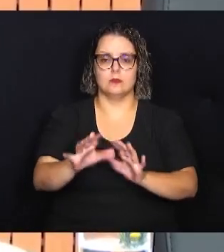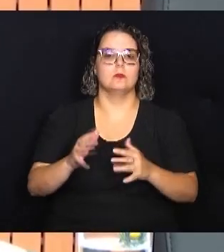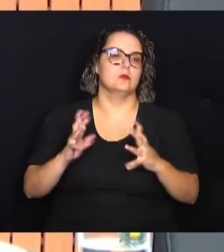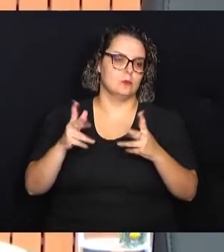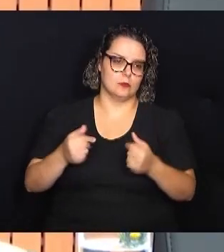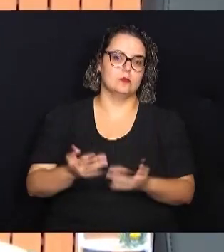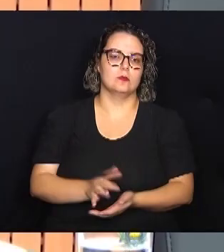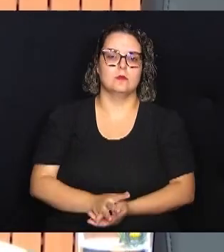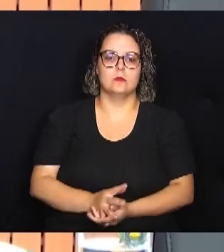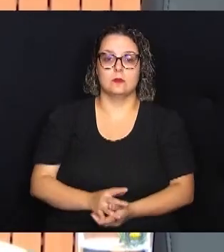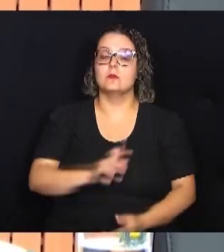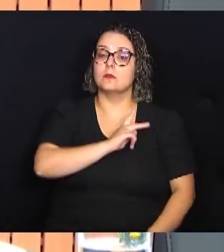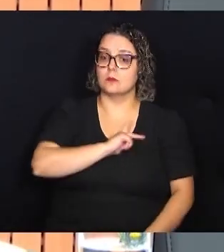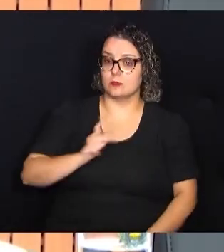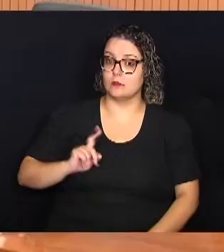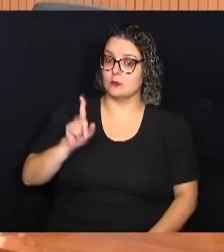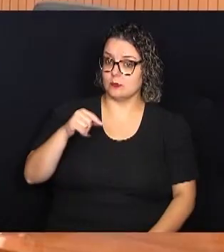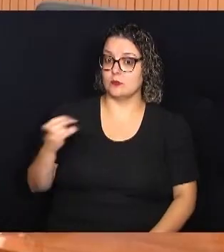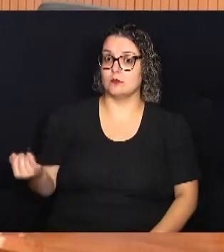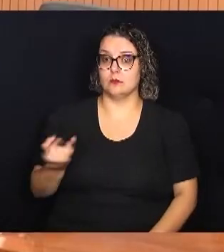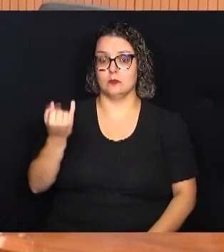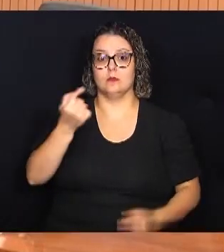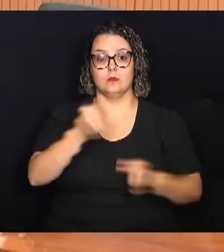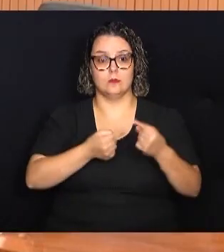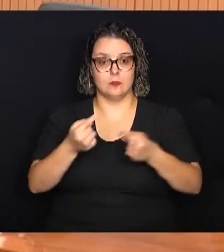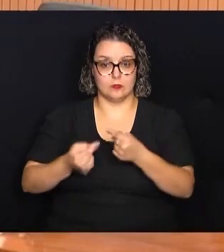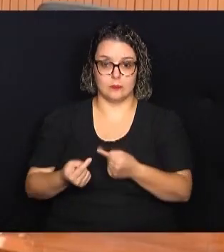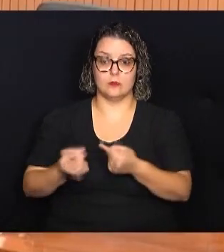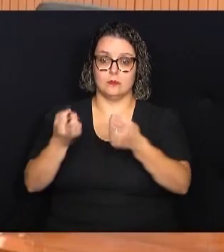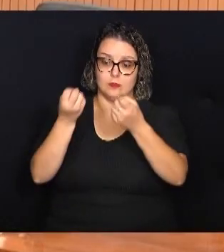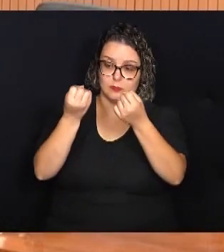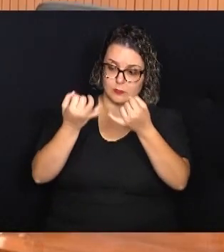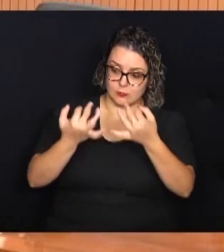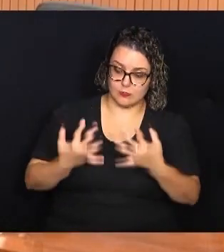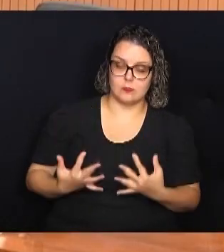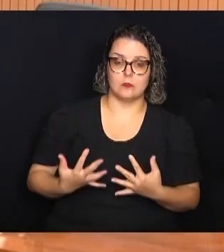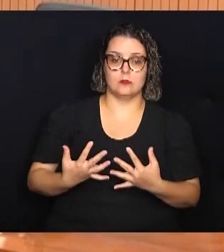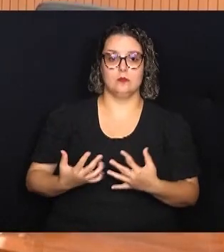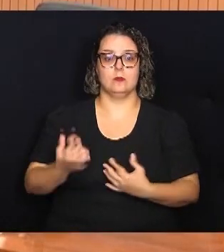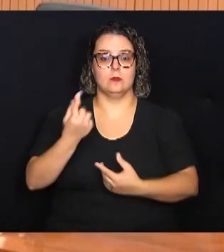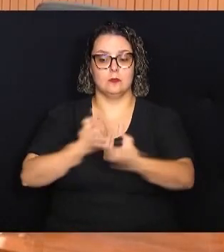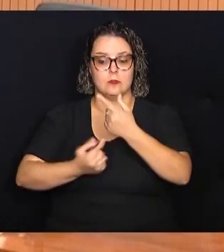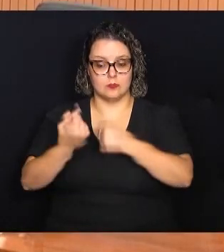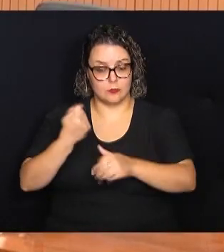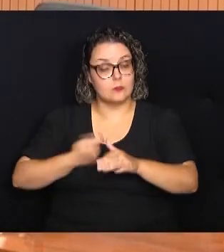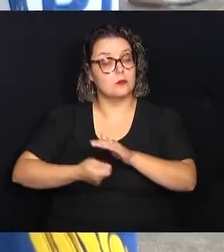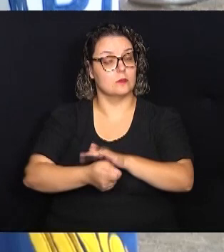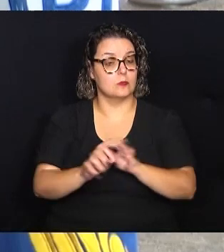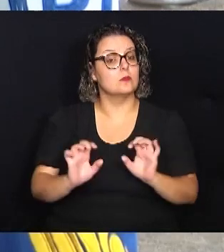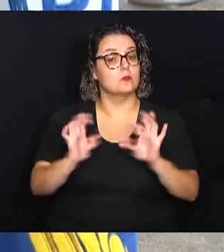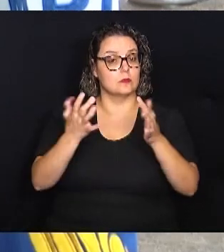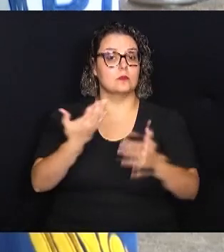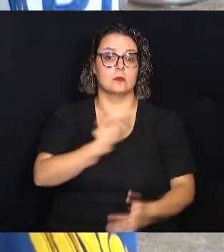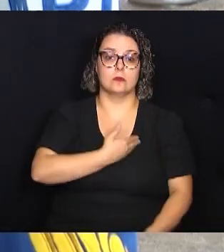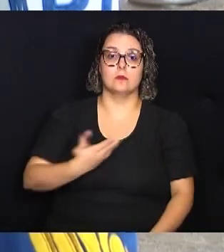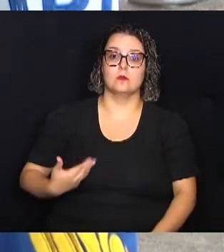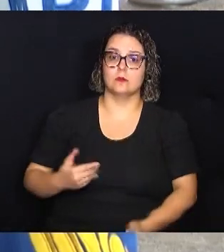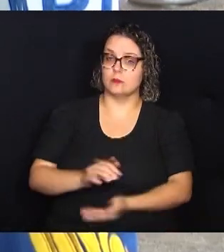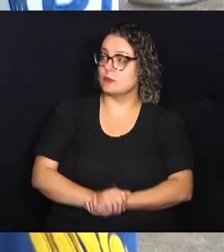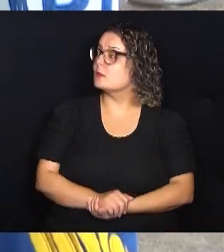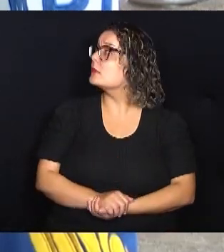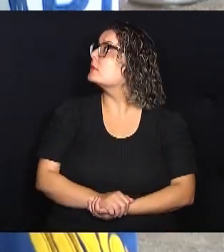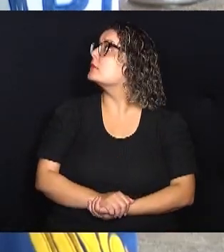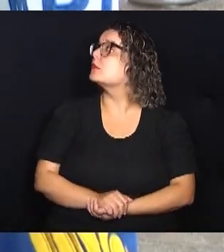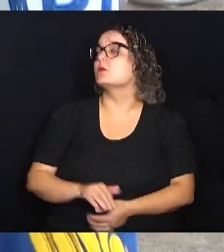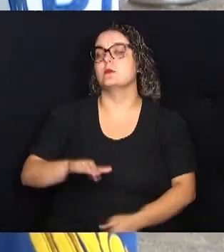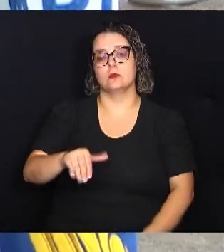presidente, foi muito importante a discussão para esclarecer o investimento nos eventos públicos. Chamamos a secretária aqui,